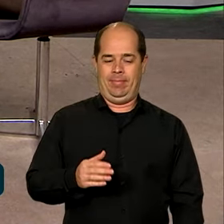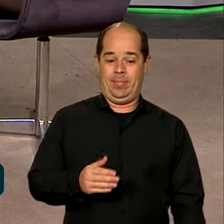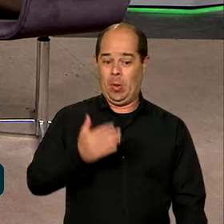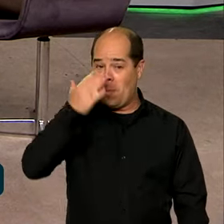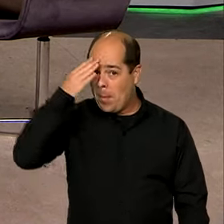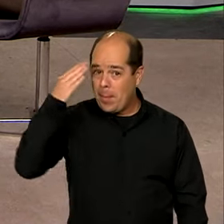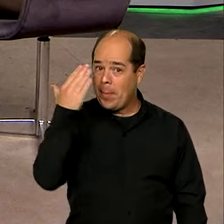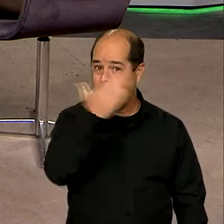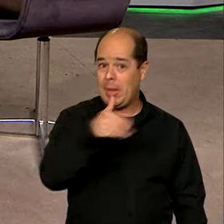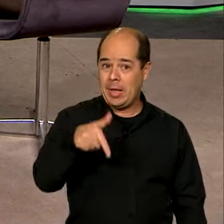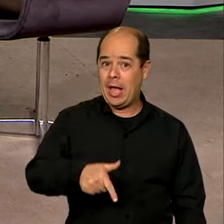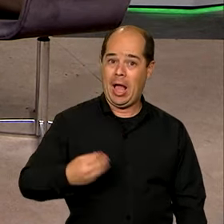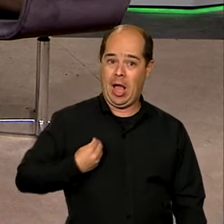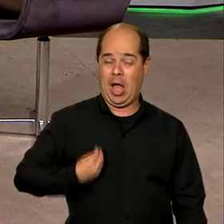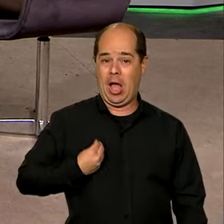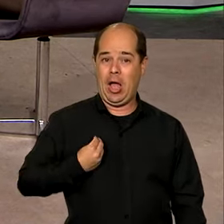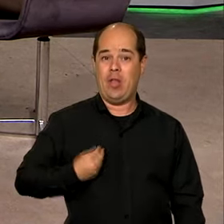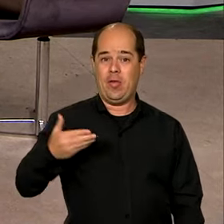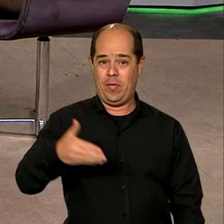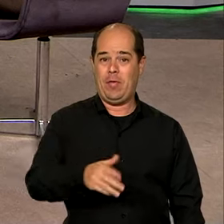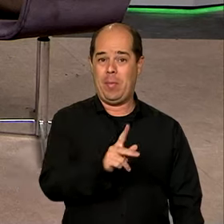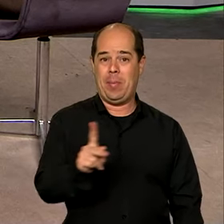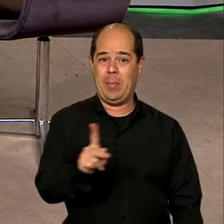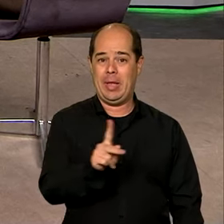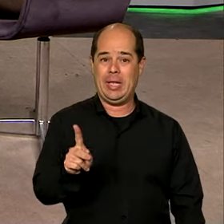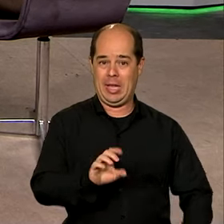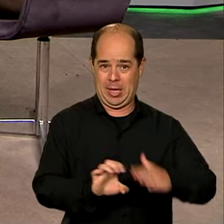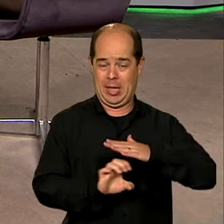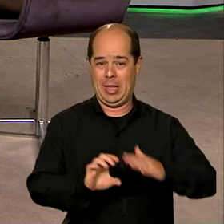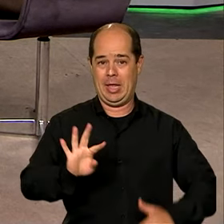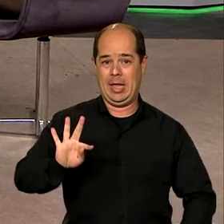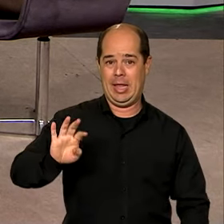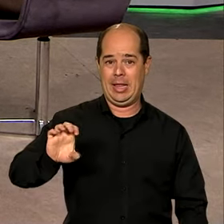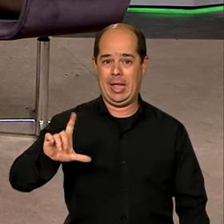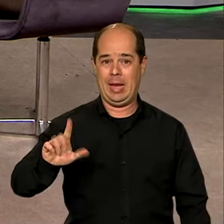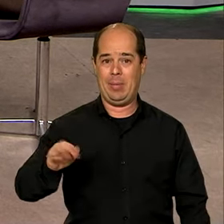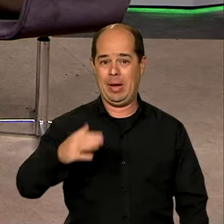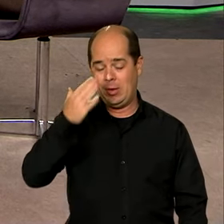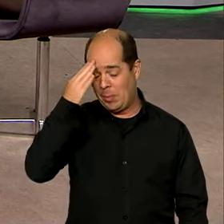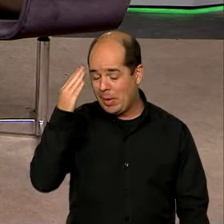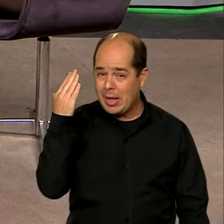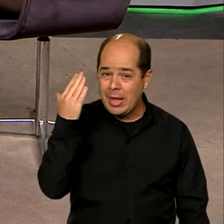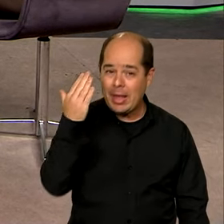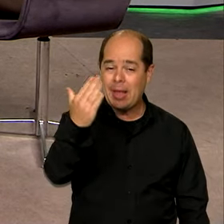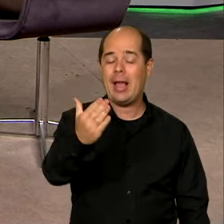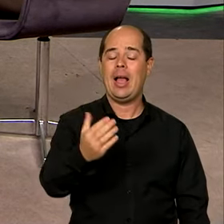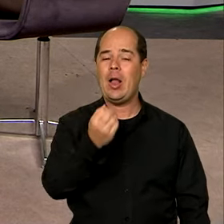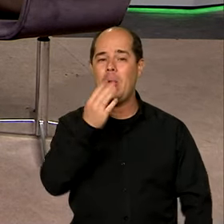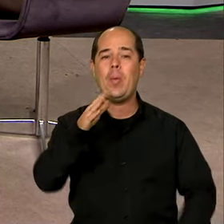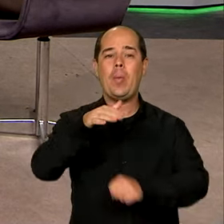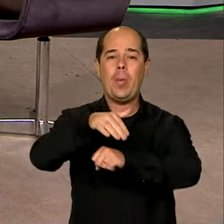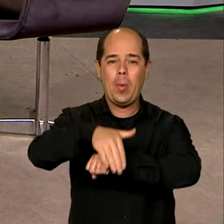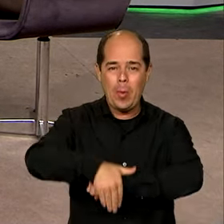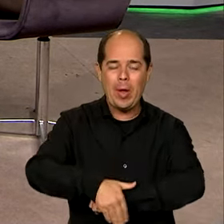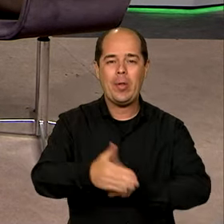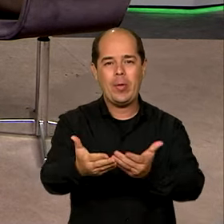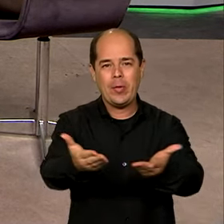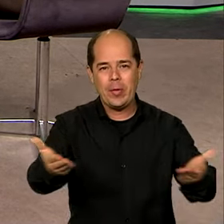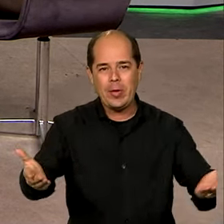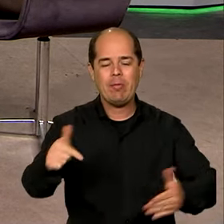muito obrigado pela sua participação aqui no Brasil em Dia. Muito obrigado. Boa noite a todos os telespectadores. Estamos à disposição para o que